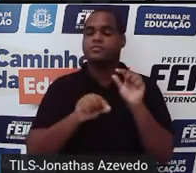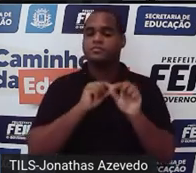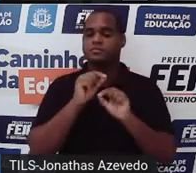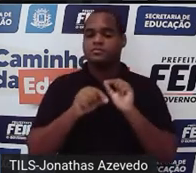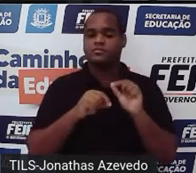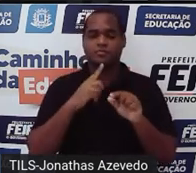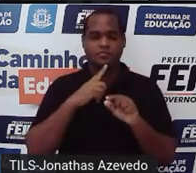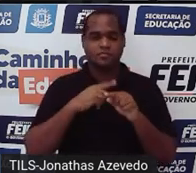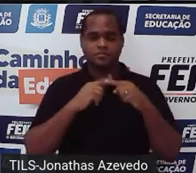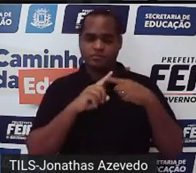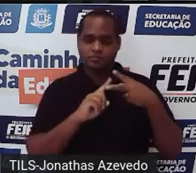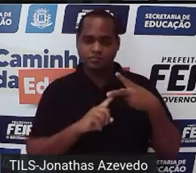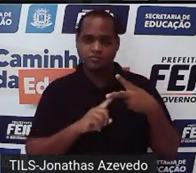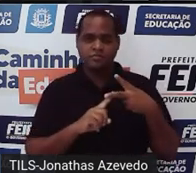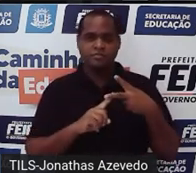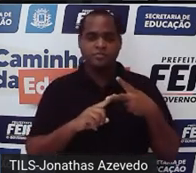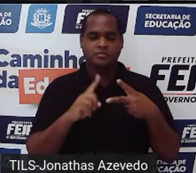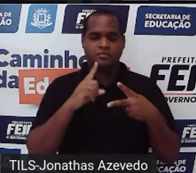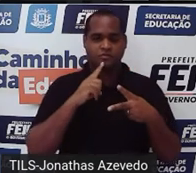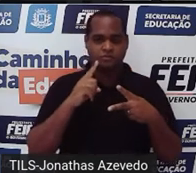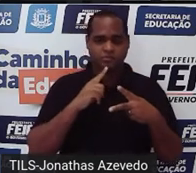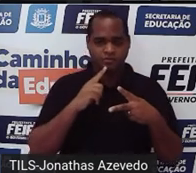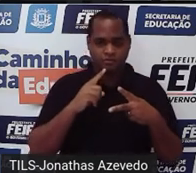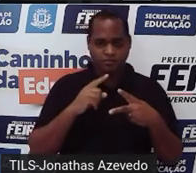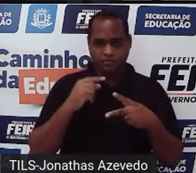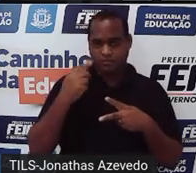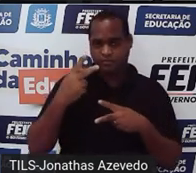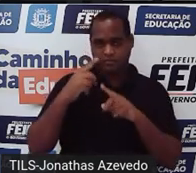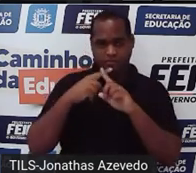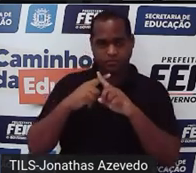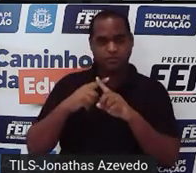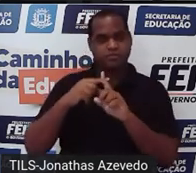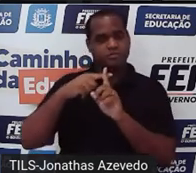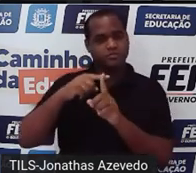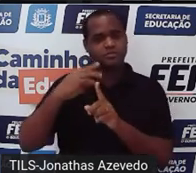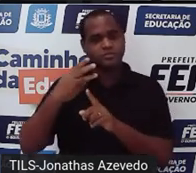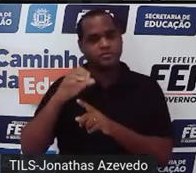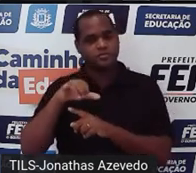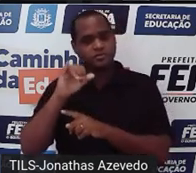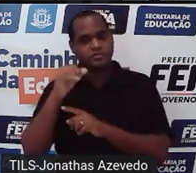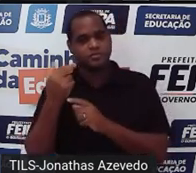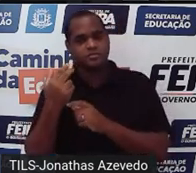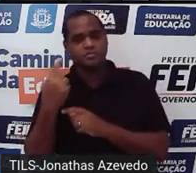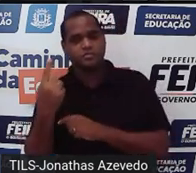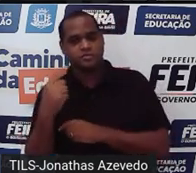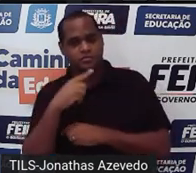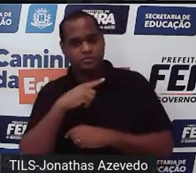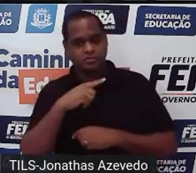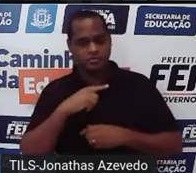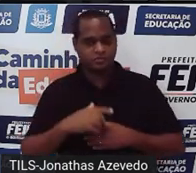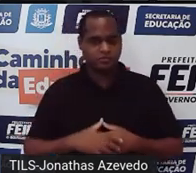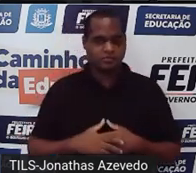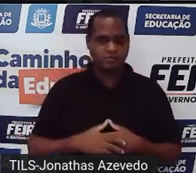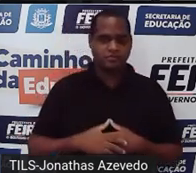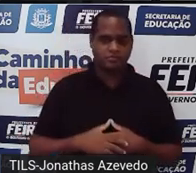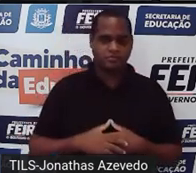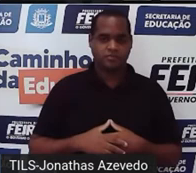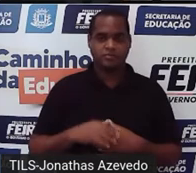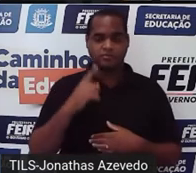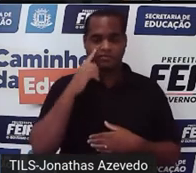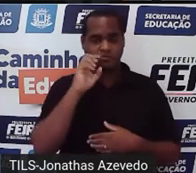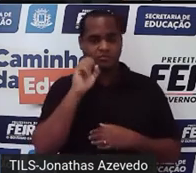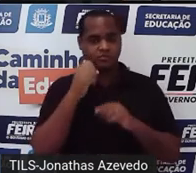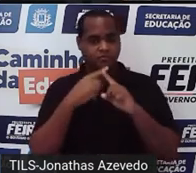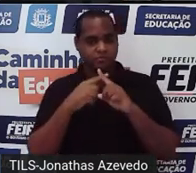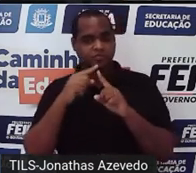duas equações ali 2x mais 3y igual a 1 8x mais 12y igual a 4 primeiro quando eu olho para essas duas equações eu já